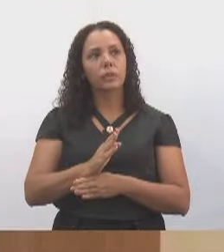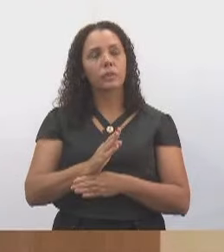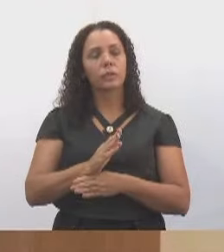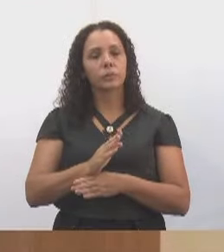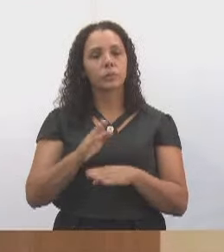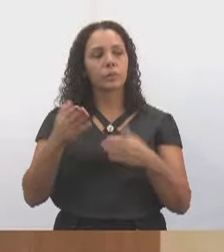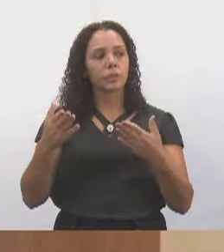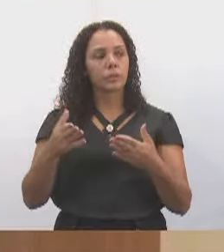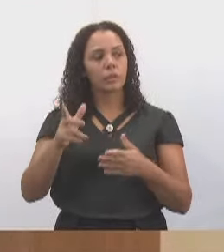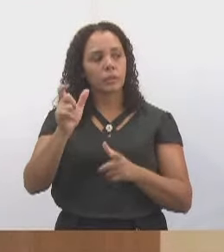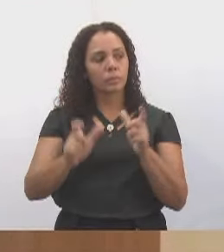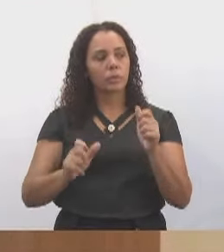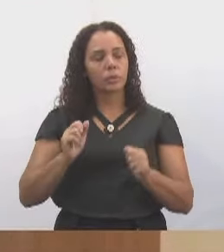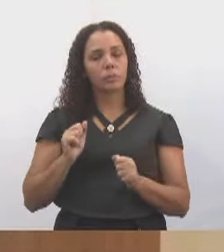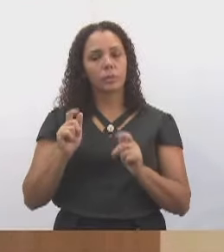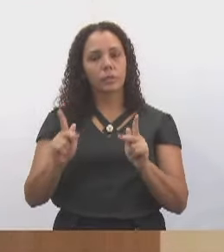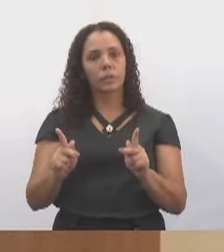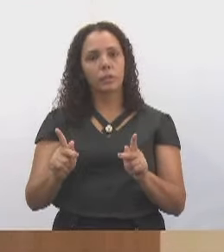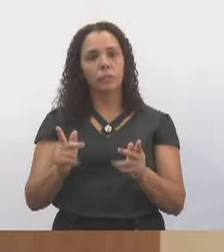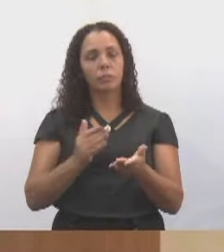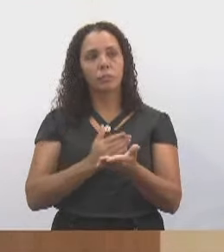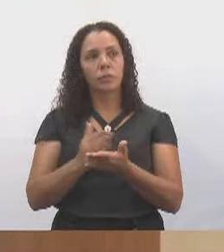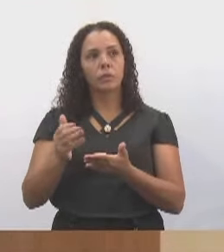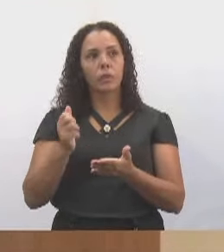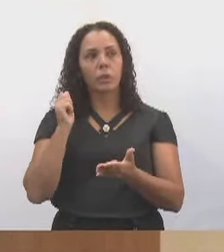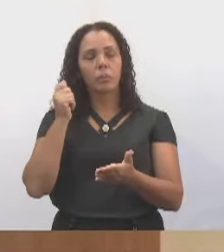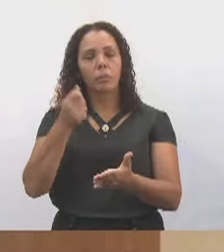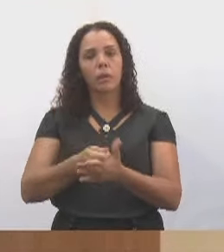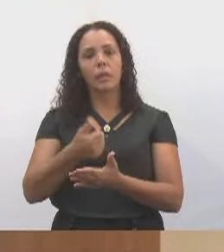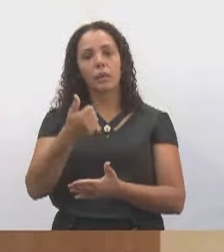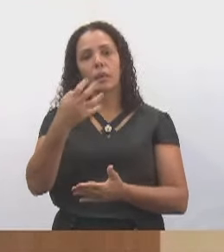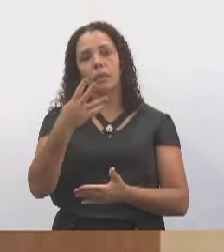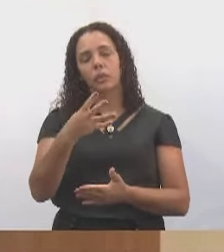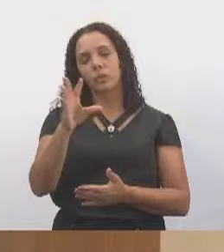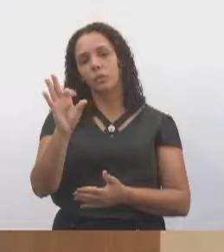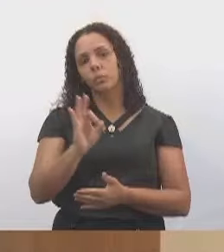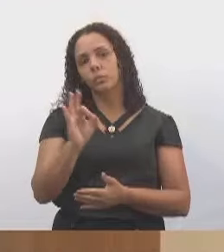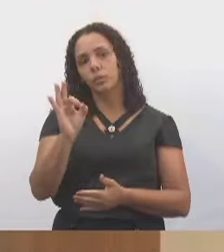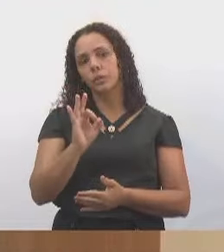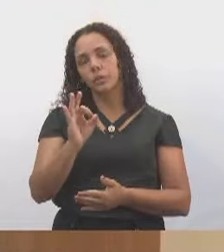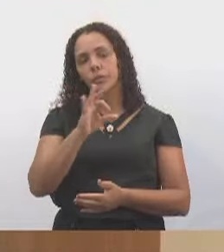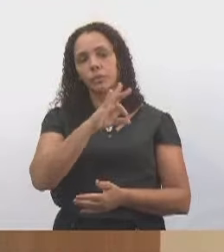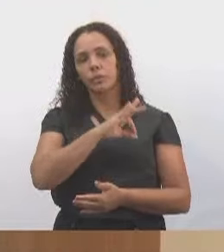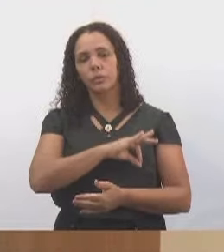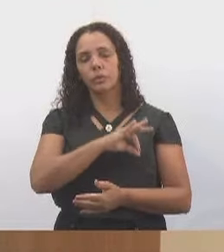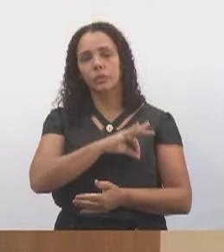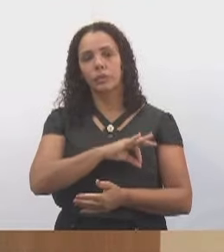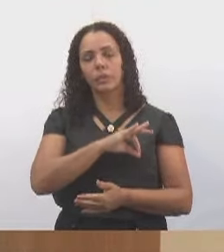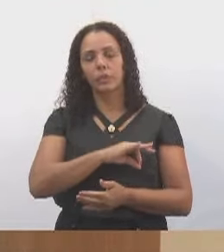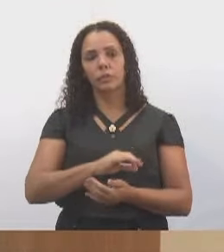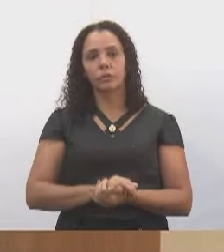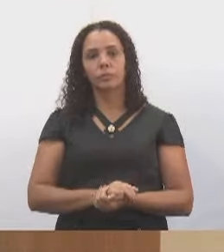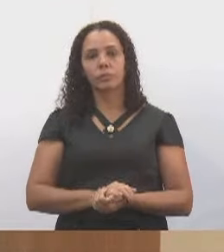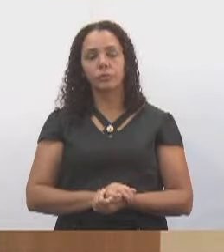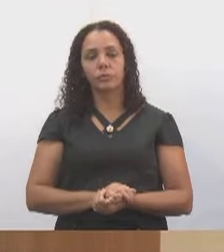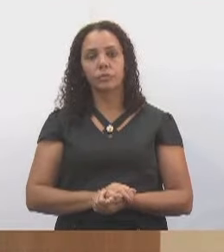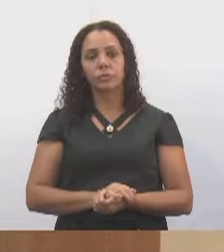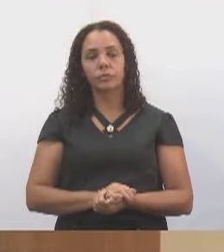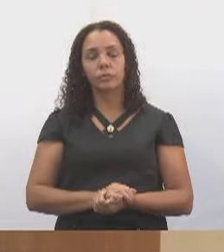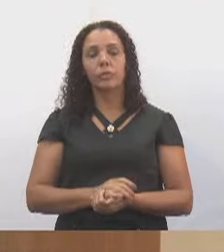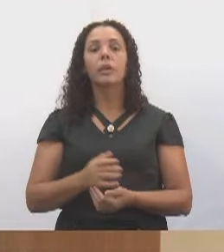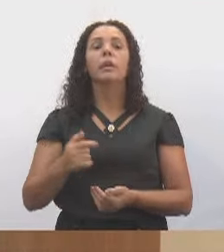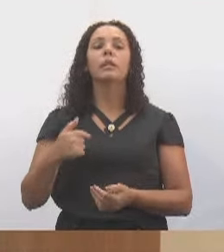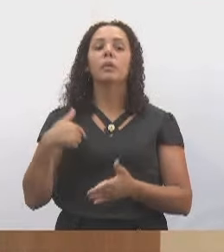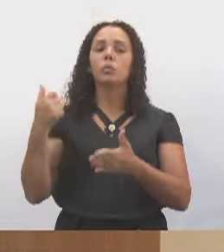então os aposentados passaram a pagar 14% da sua aposentadoria. E esses protestos que